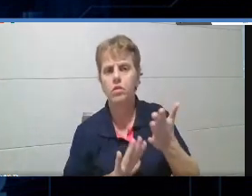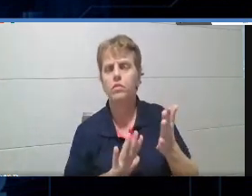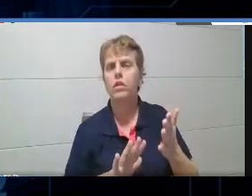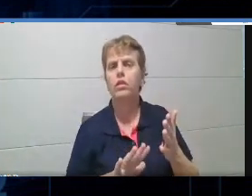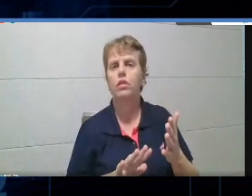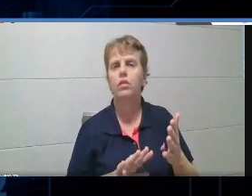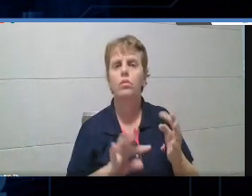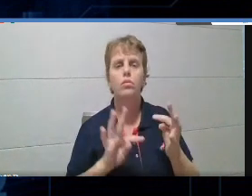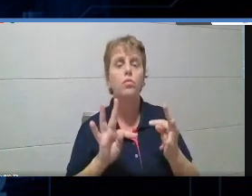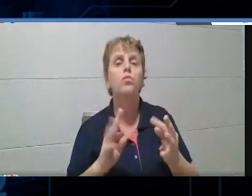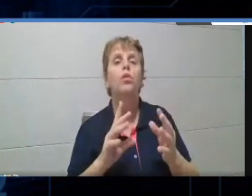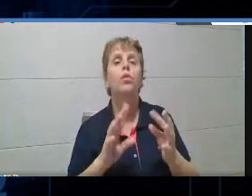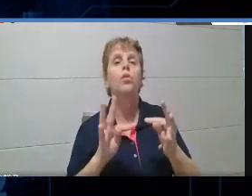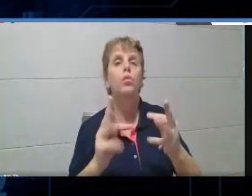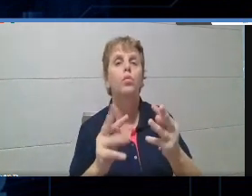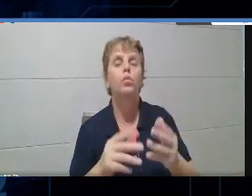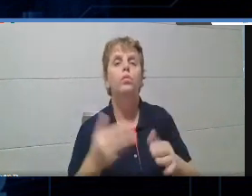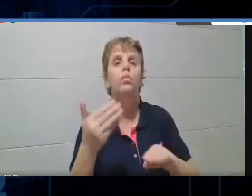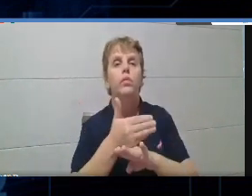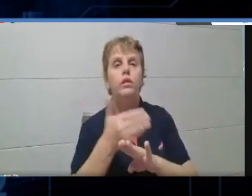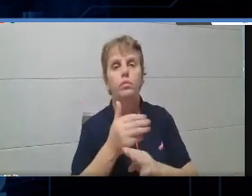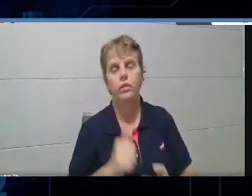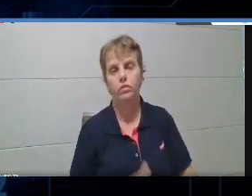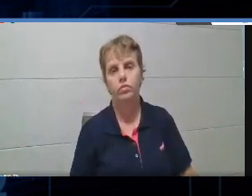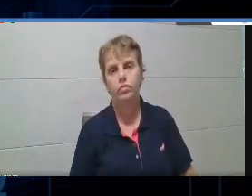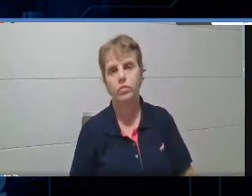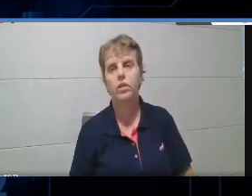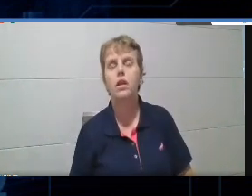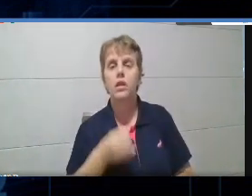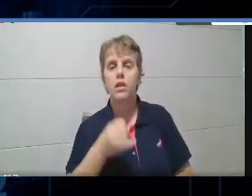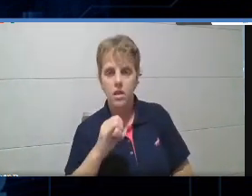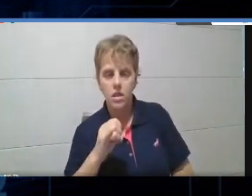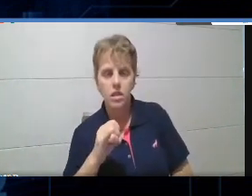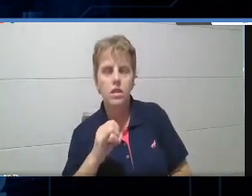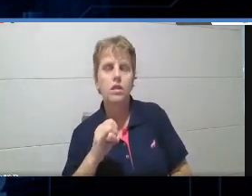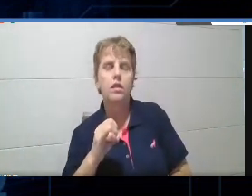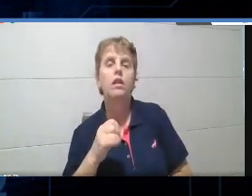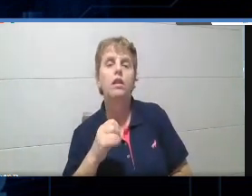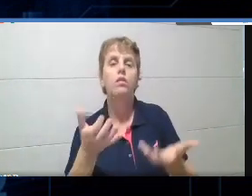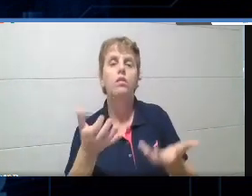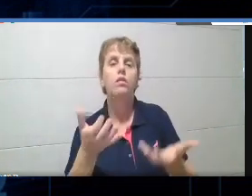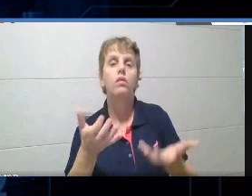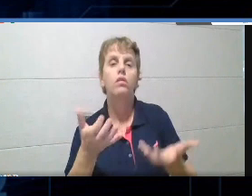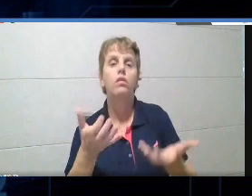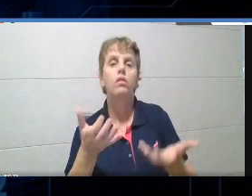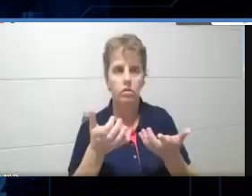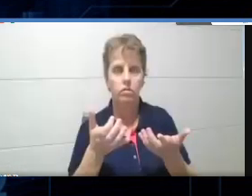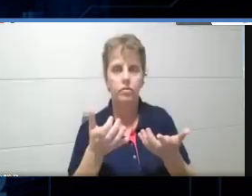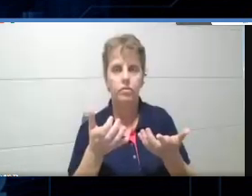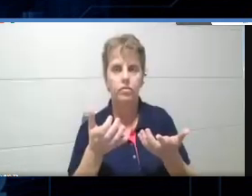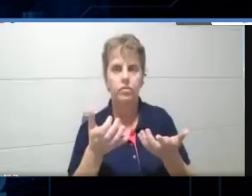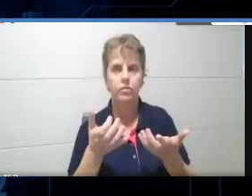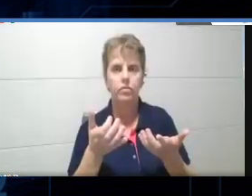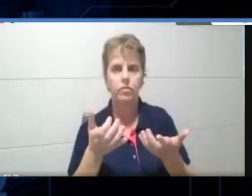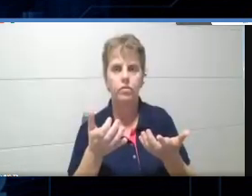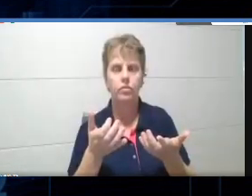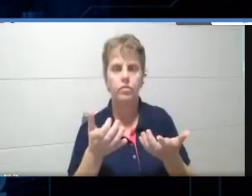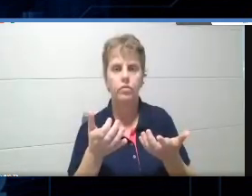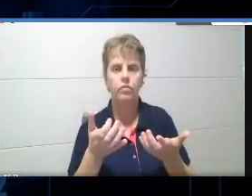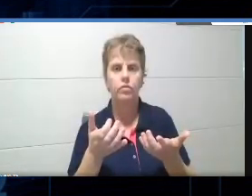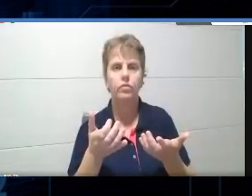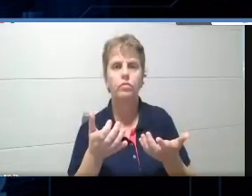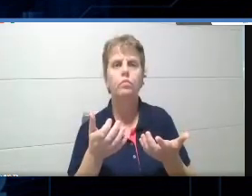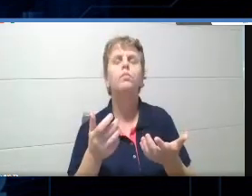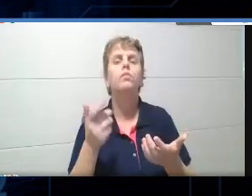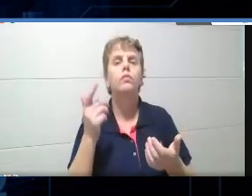compartilhou ali? Então, se eu quiser trabalhar nessa opção aqui da live,